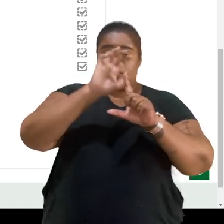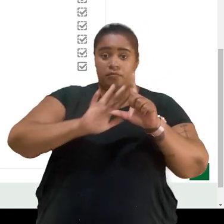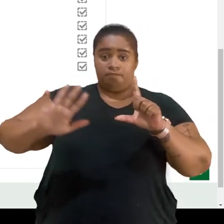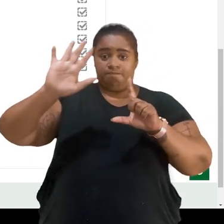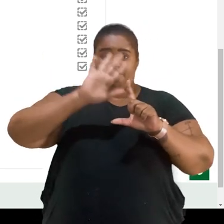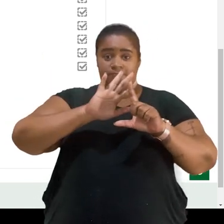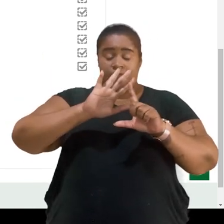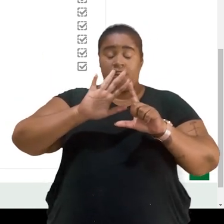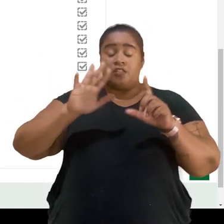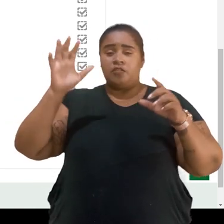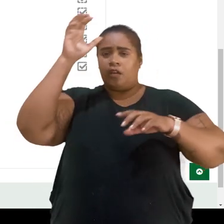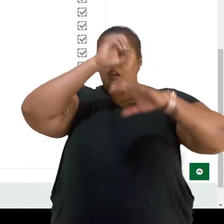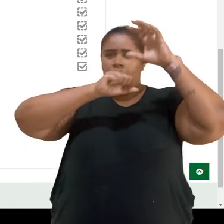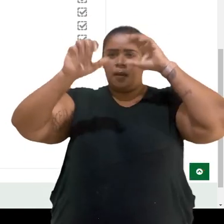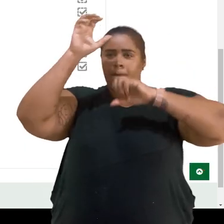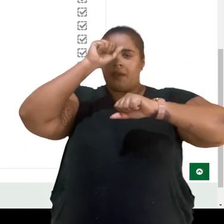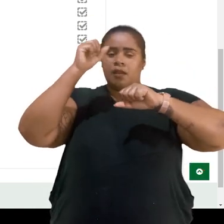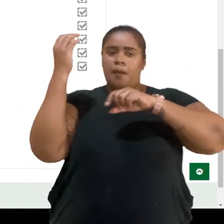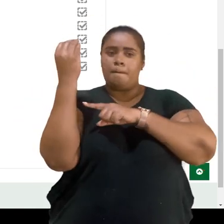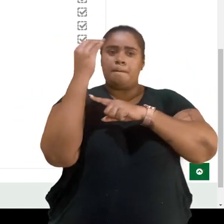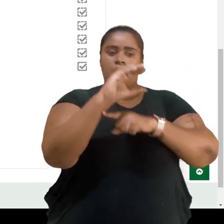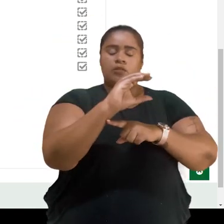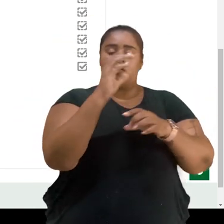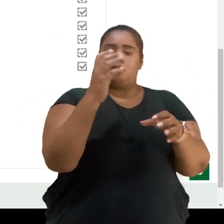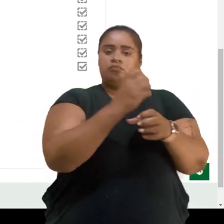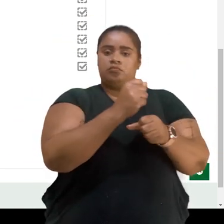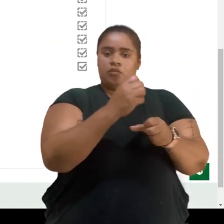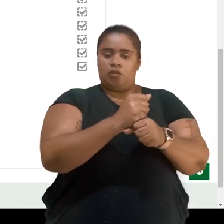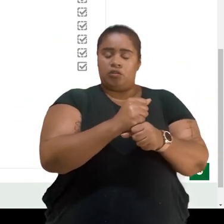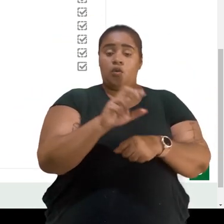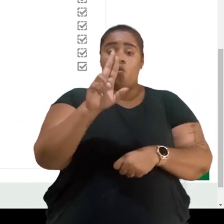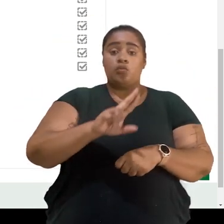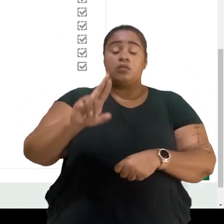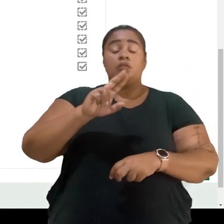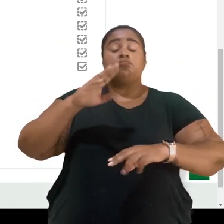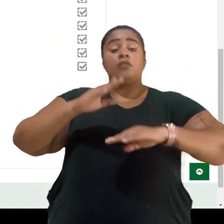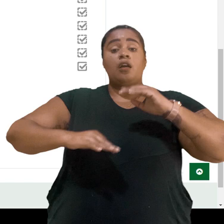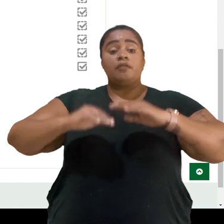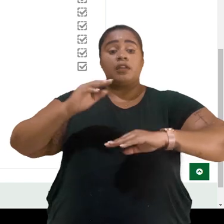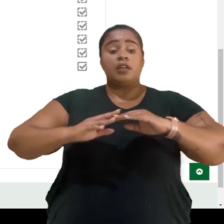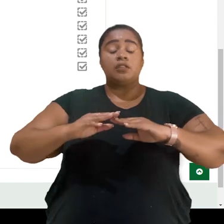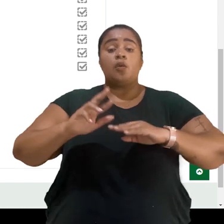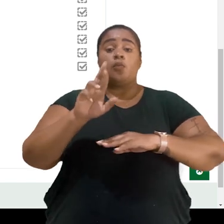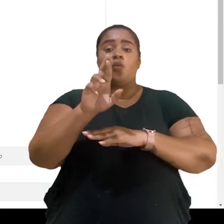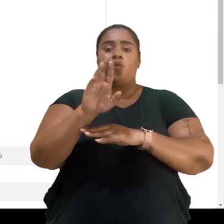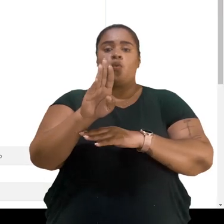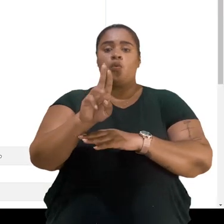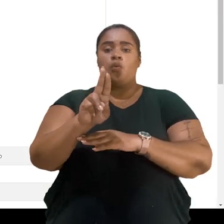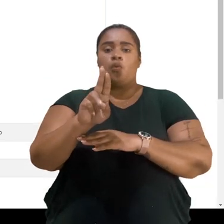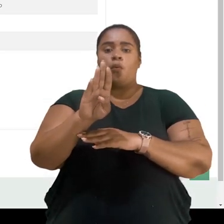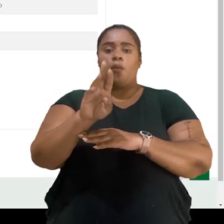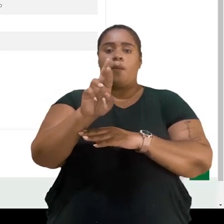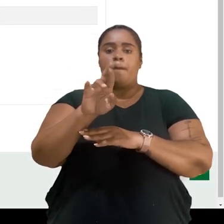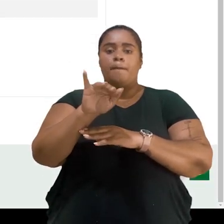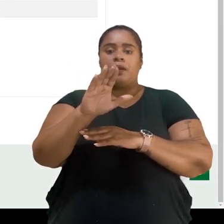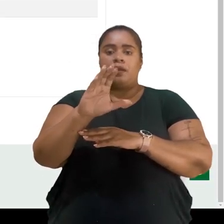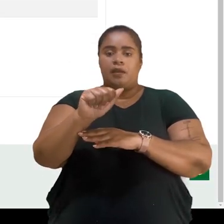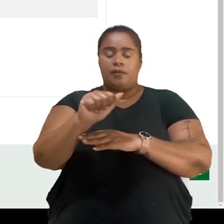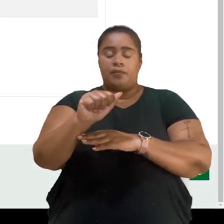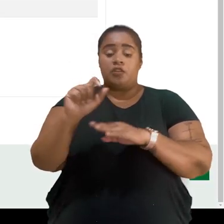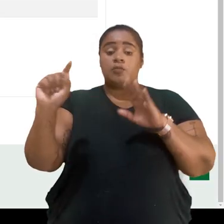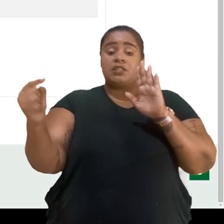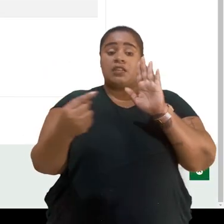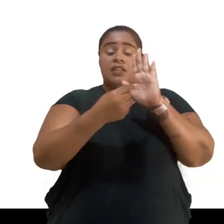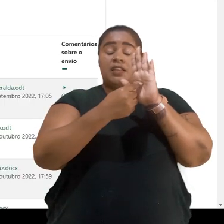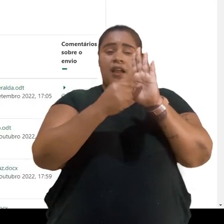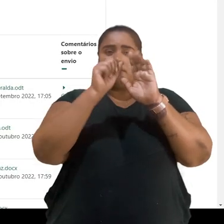Olá, neste vídeo tutorial vamos aprender a avaliar a tarefa com o método de avaliação por rubrica. Então